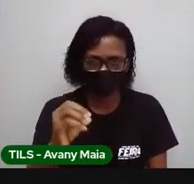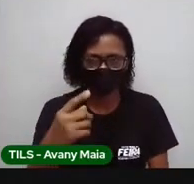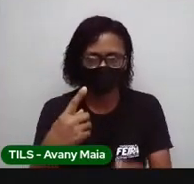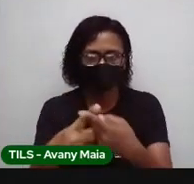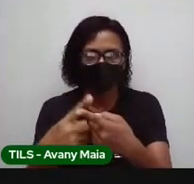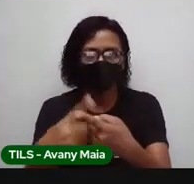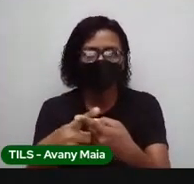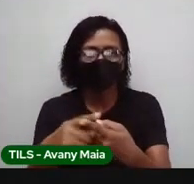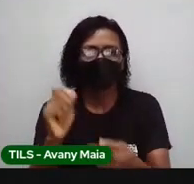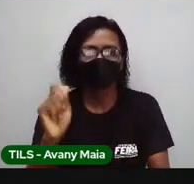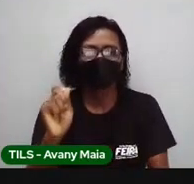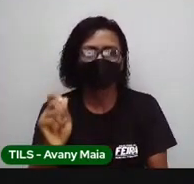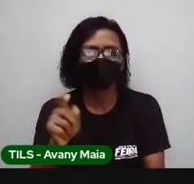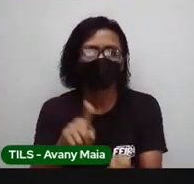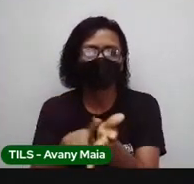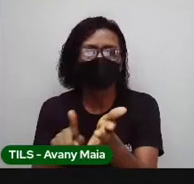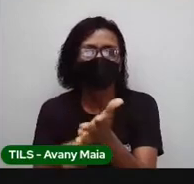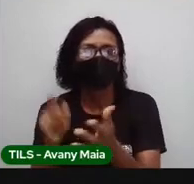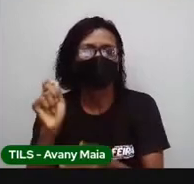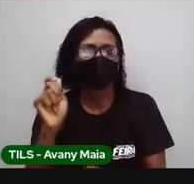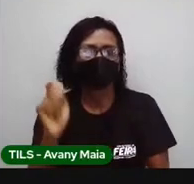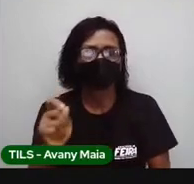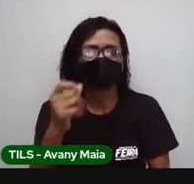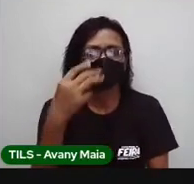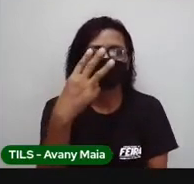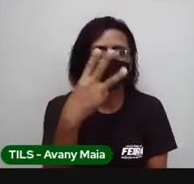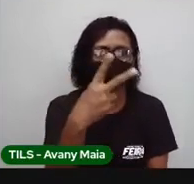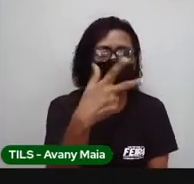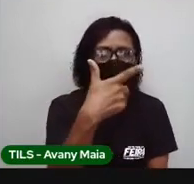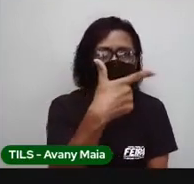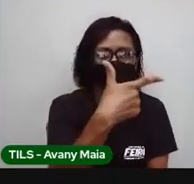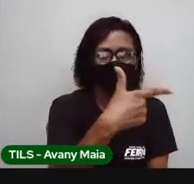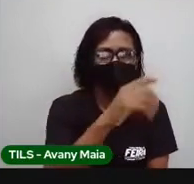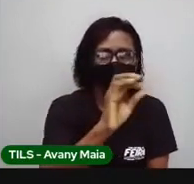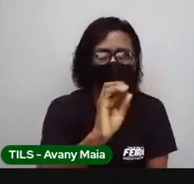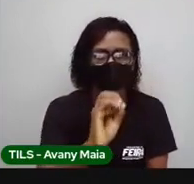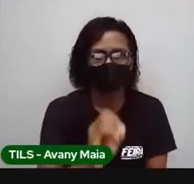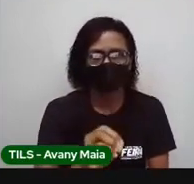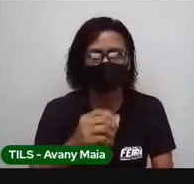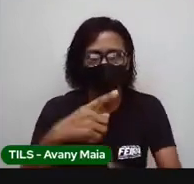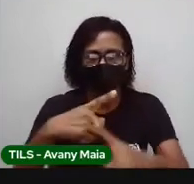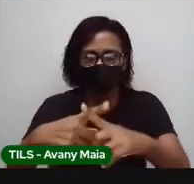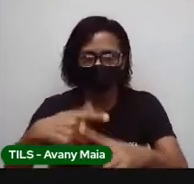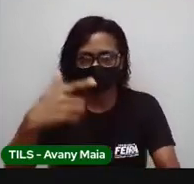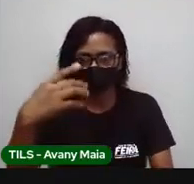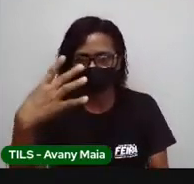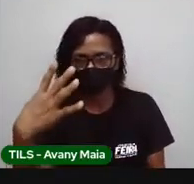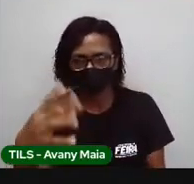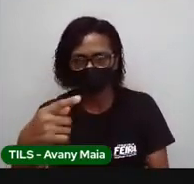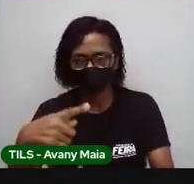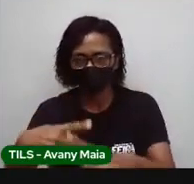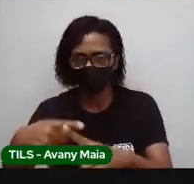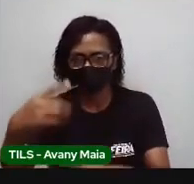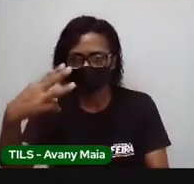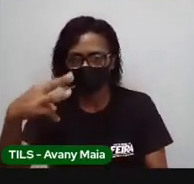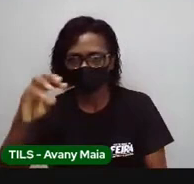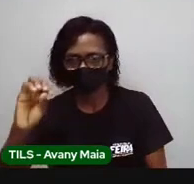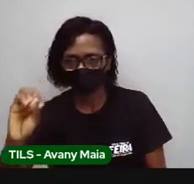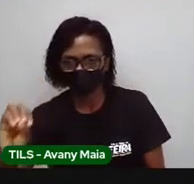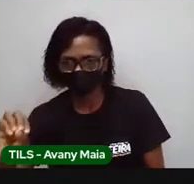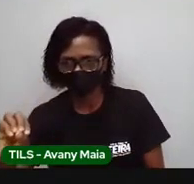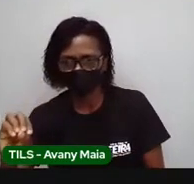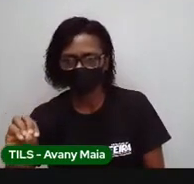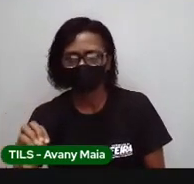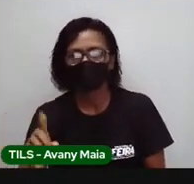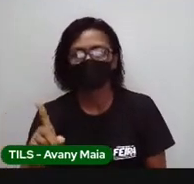é calcular o consumo de energia de um elétron doméstico. É só a gente pegar a potência do elétron